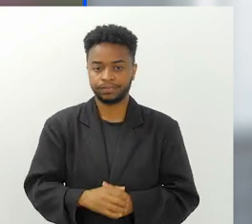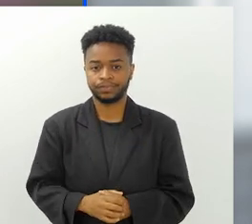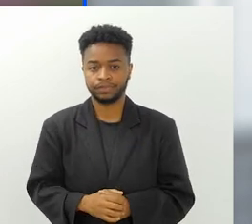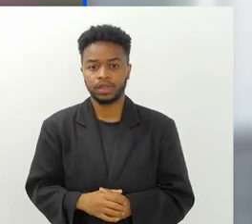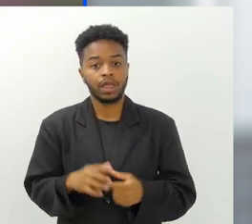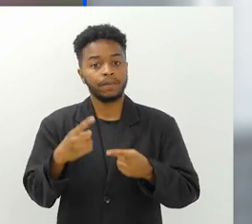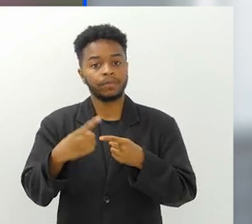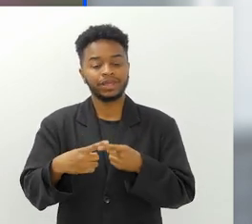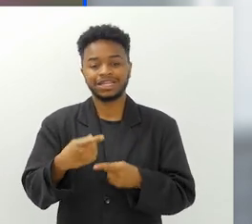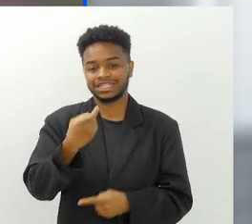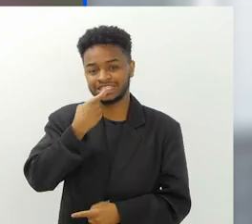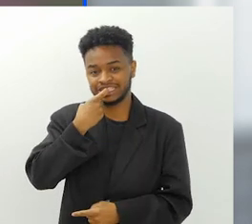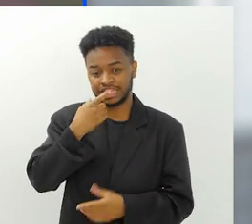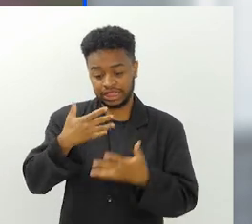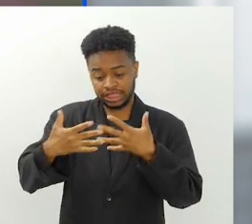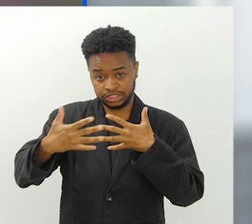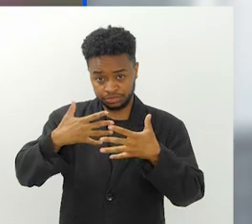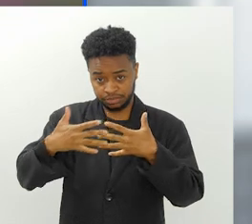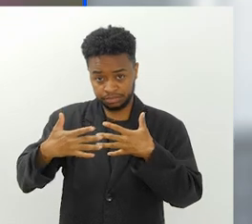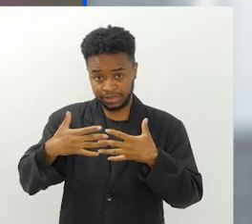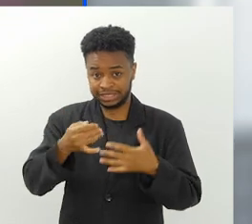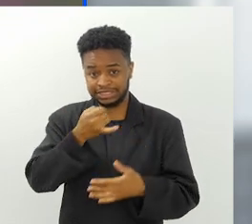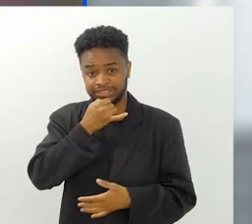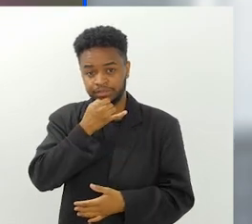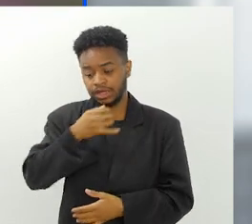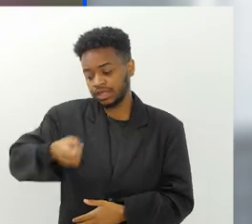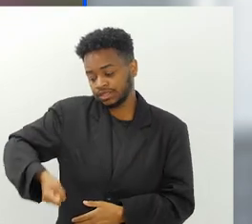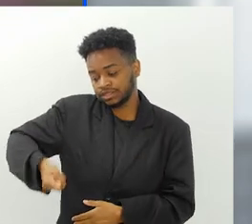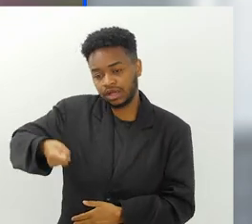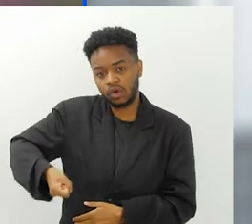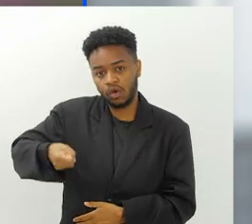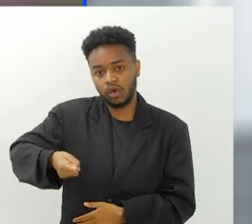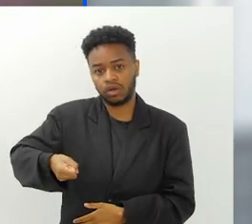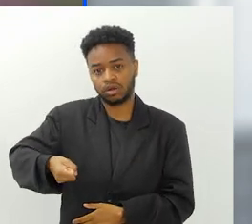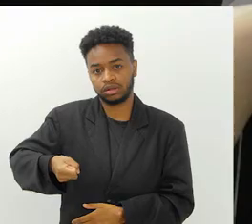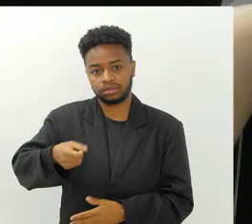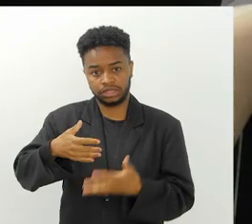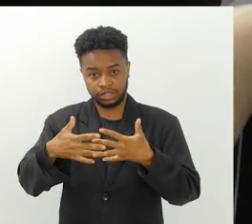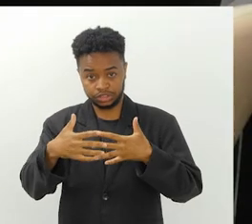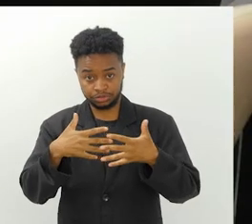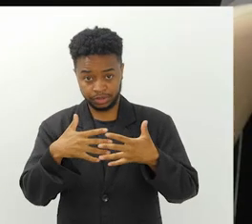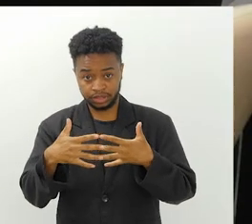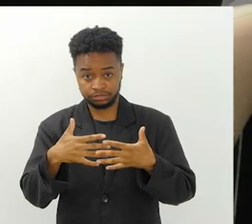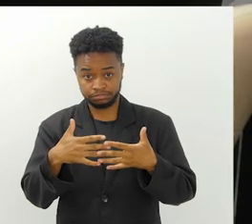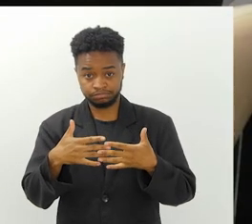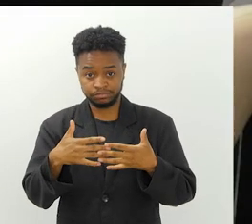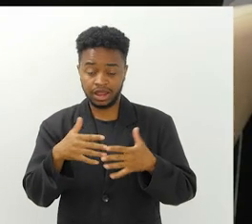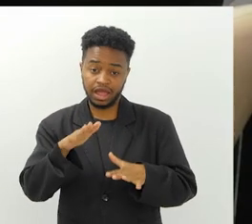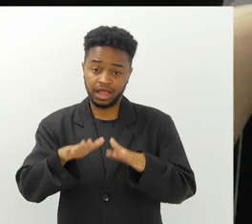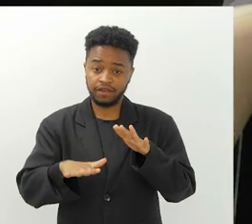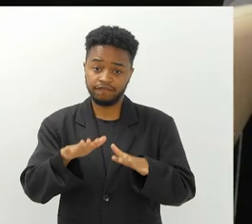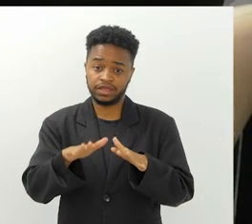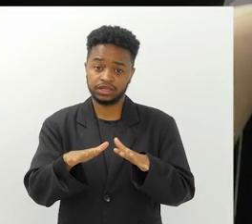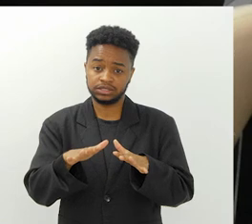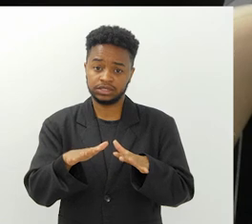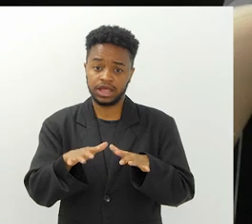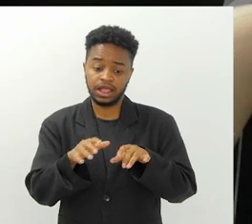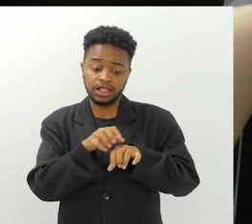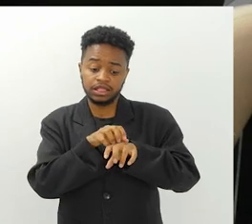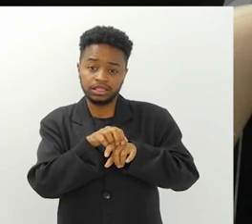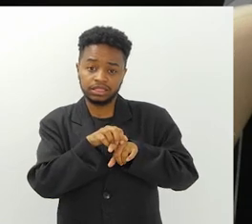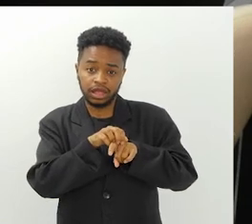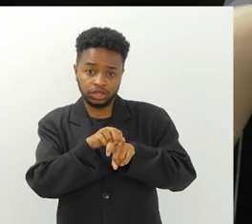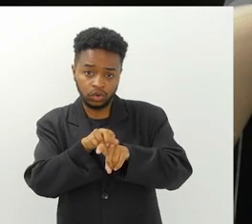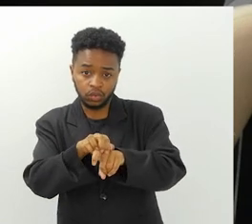Os plásticos transparentes, por exemplo, dessas sacolas mais transparentes, eles são confundidos, por